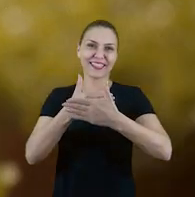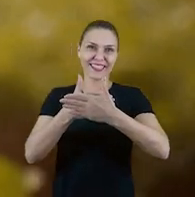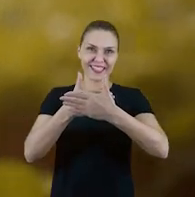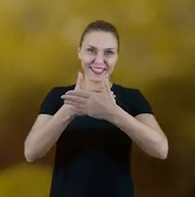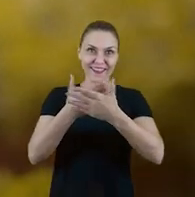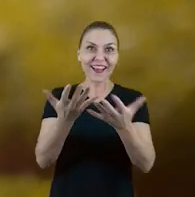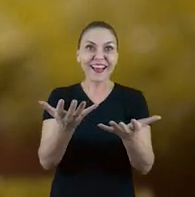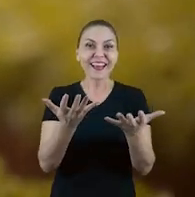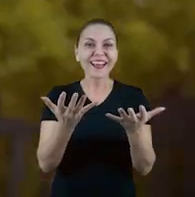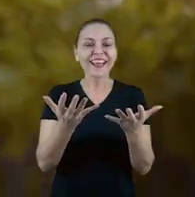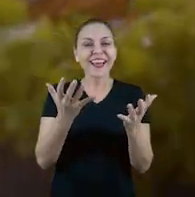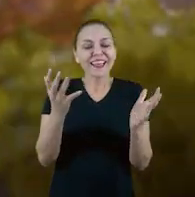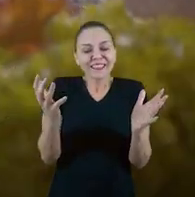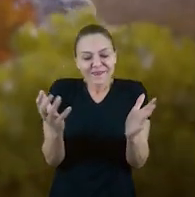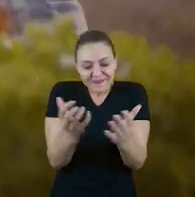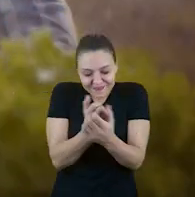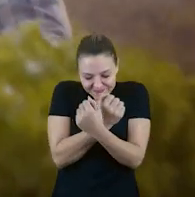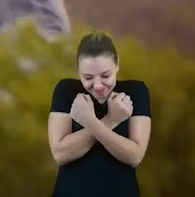Ribeirão